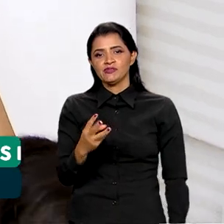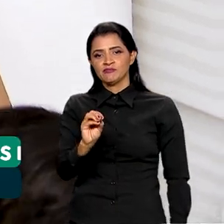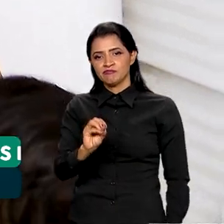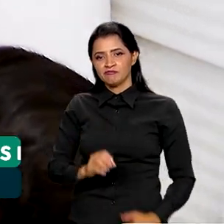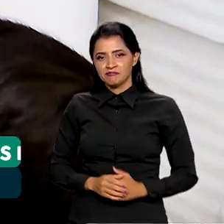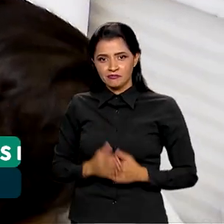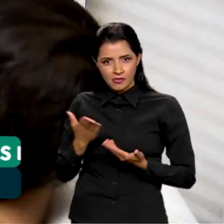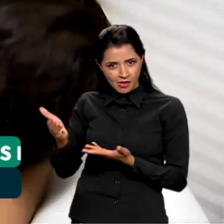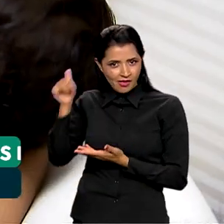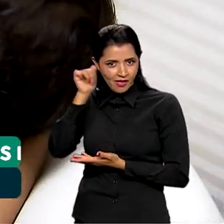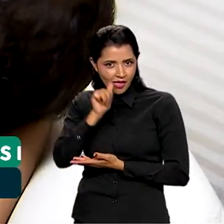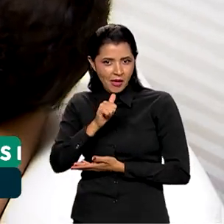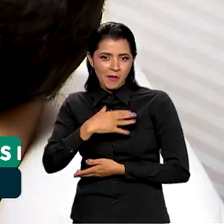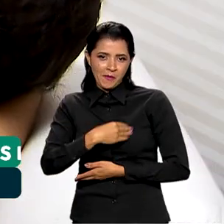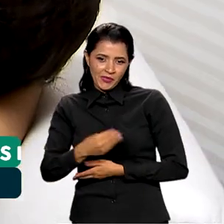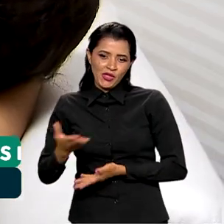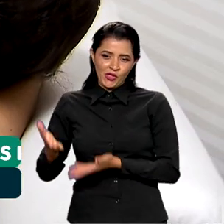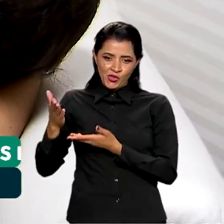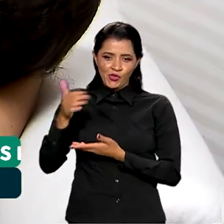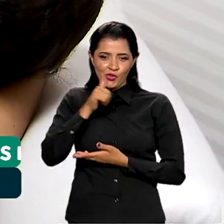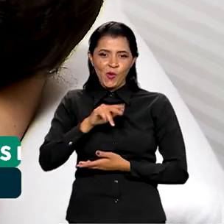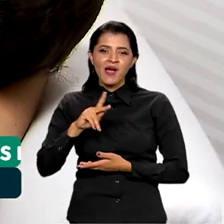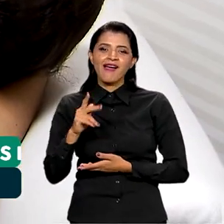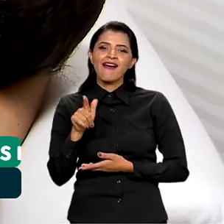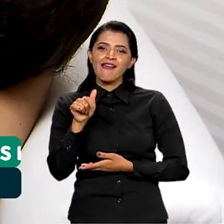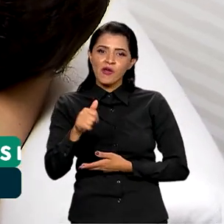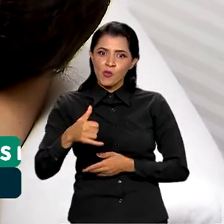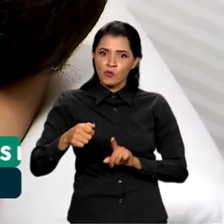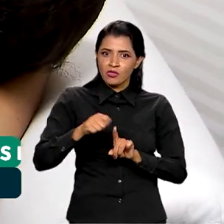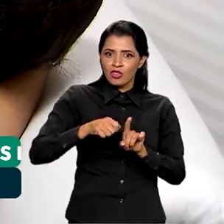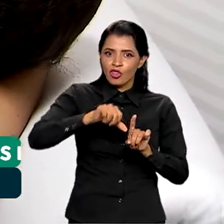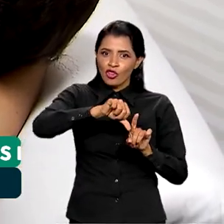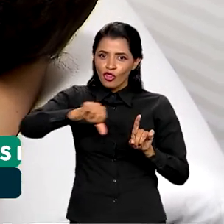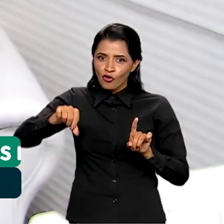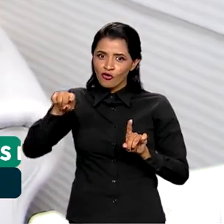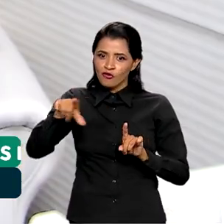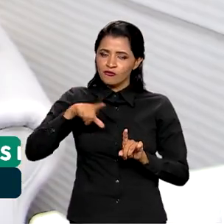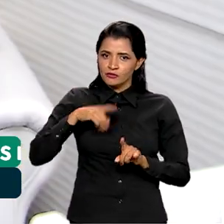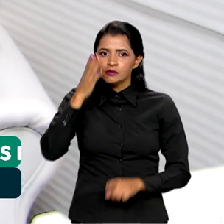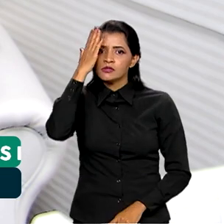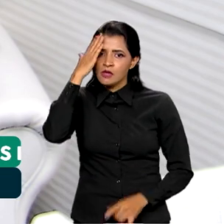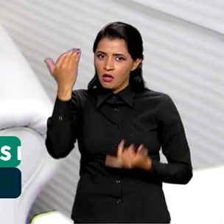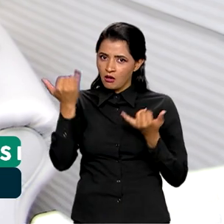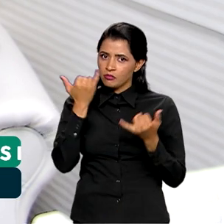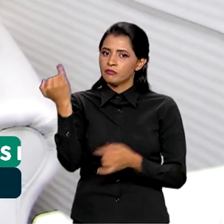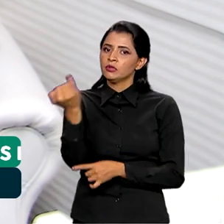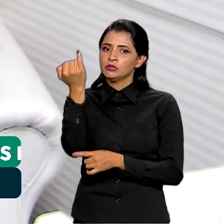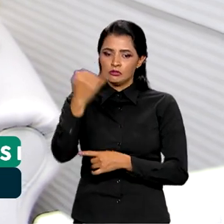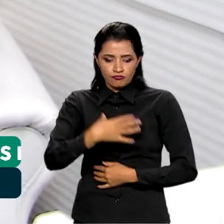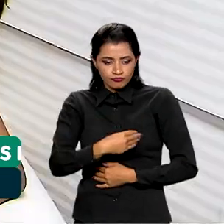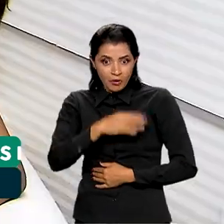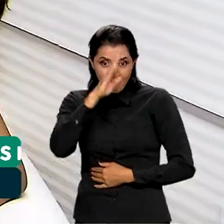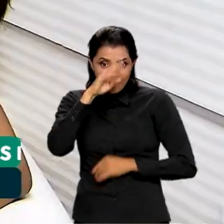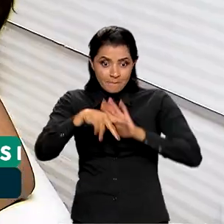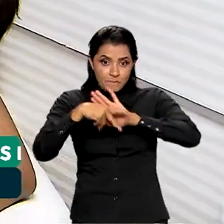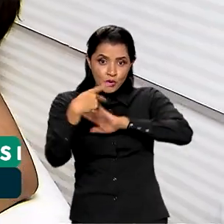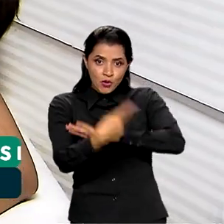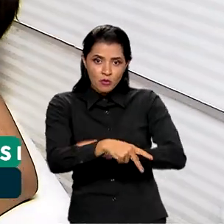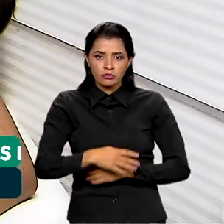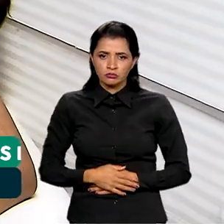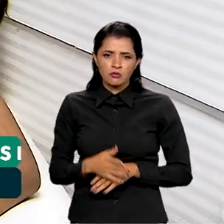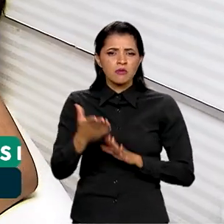Gabriela é mãe do pequeno Gael de nove meses e sabe da importância da amamentação exclusiva. Eu fui